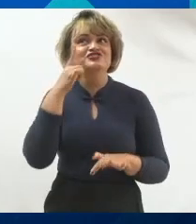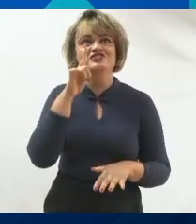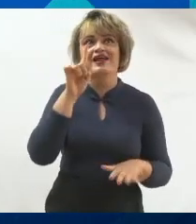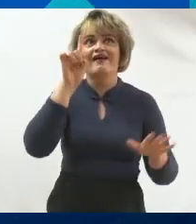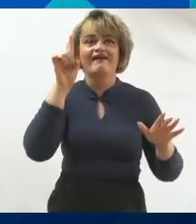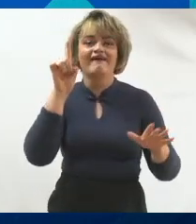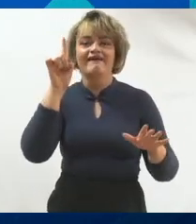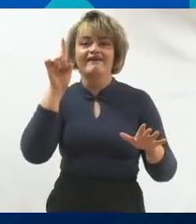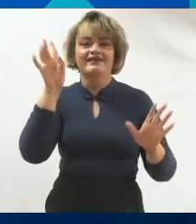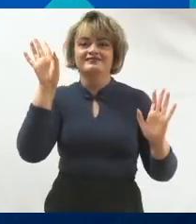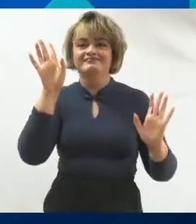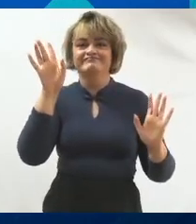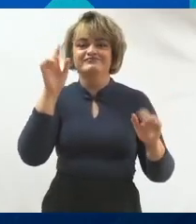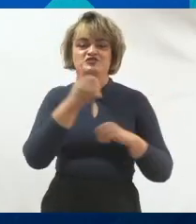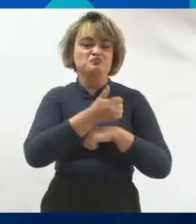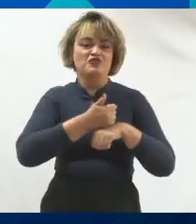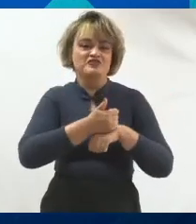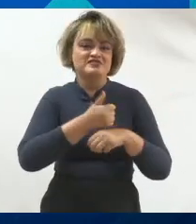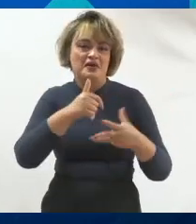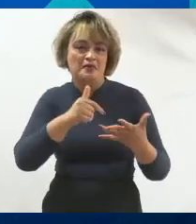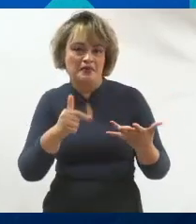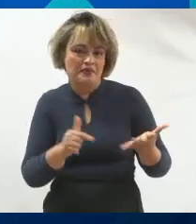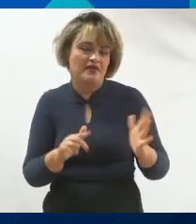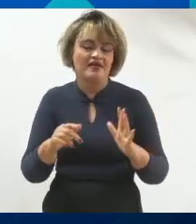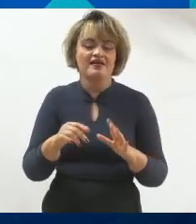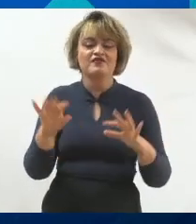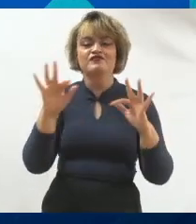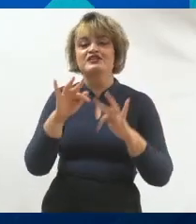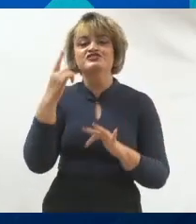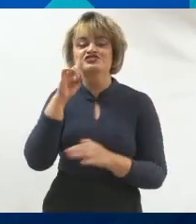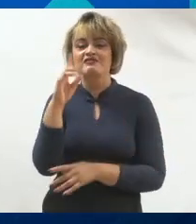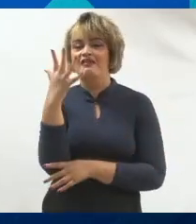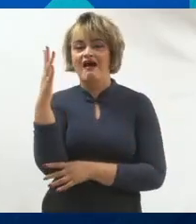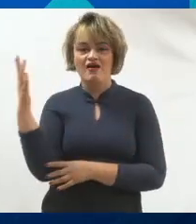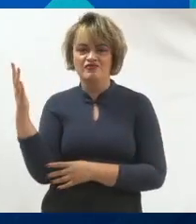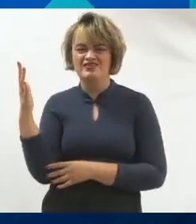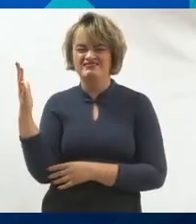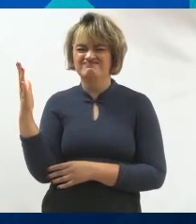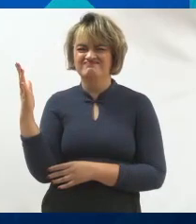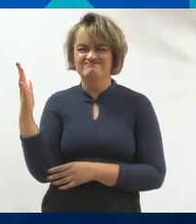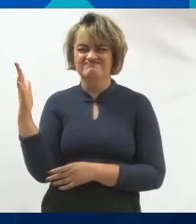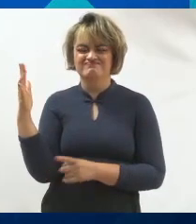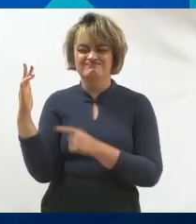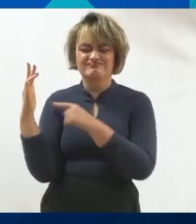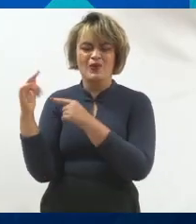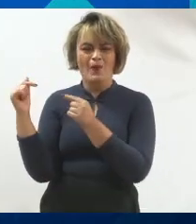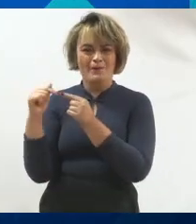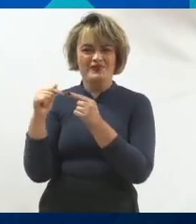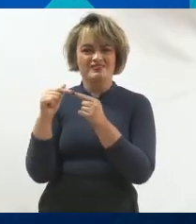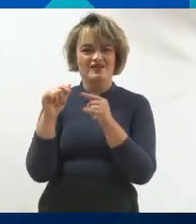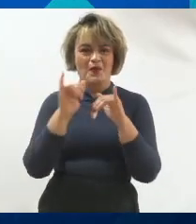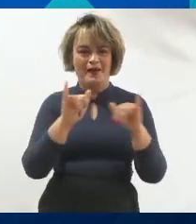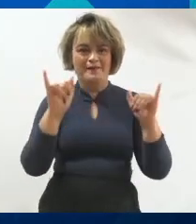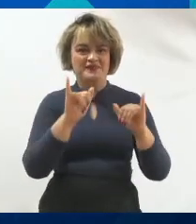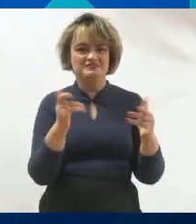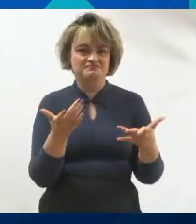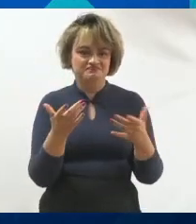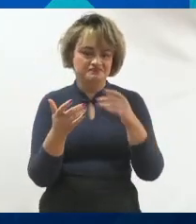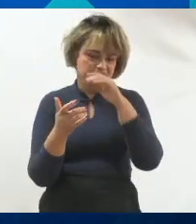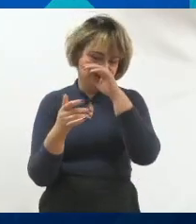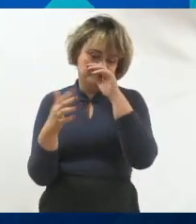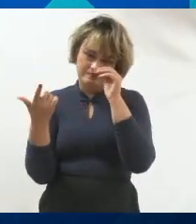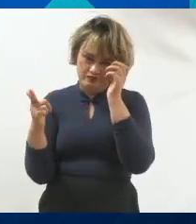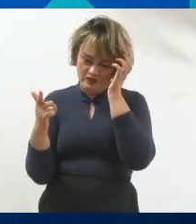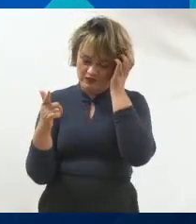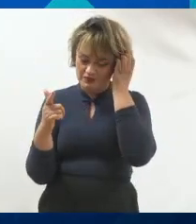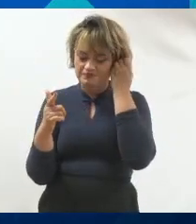pipoqueiro? Feliz dia do não sei o quê? Aquilo que, às vezes, nem conecta com a campanha dele. Mas existem,